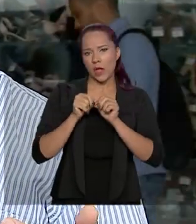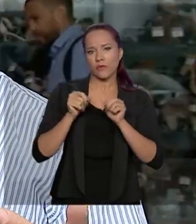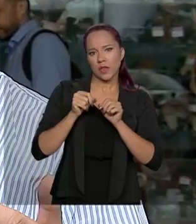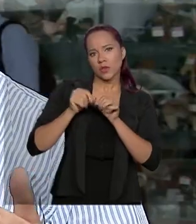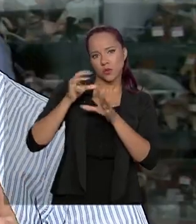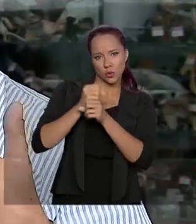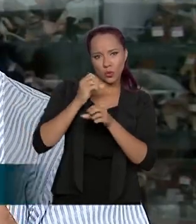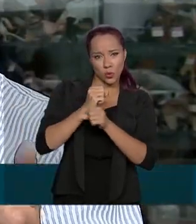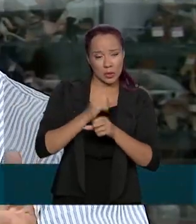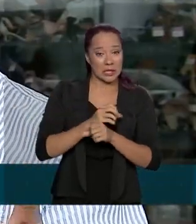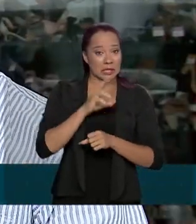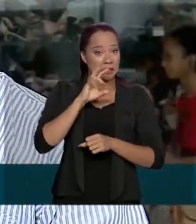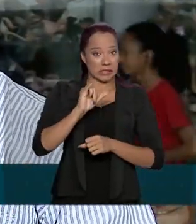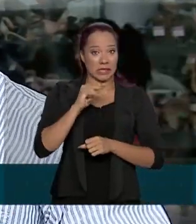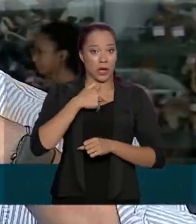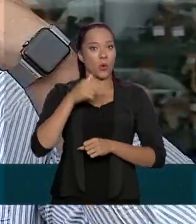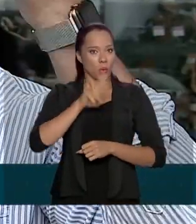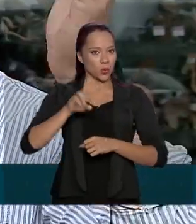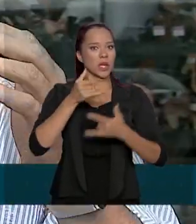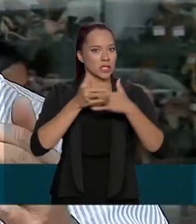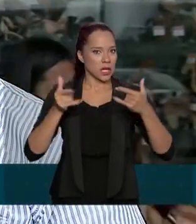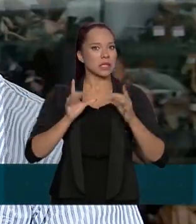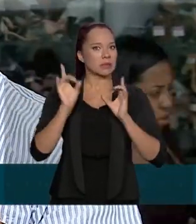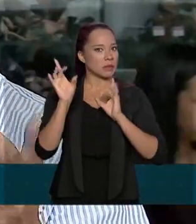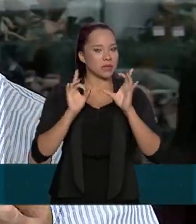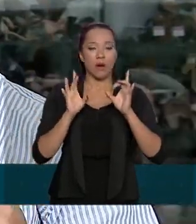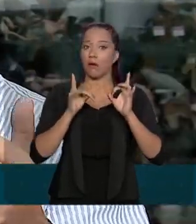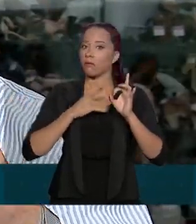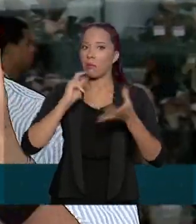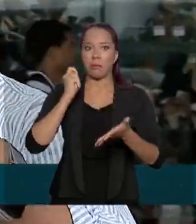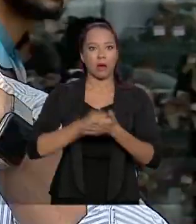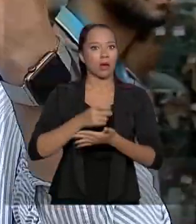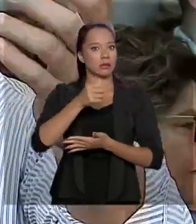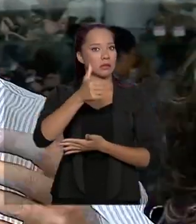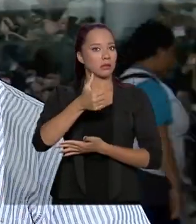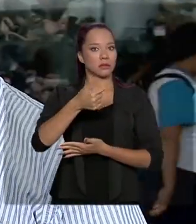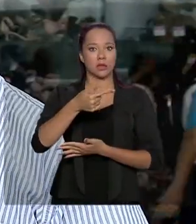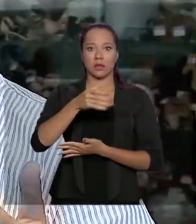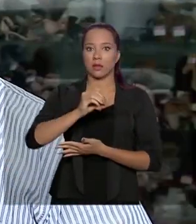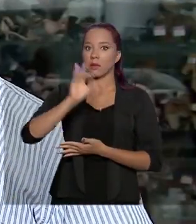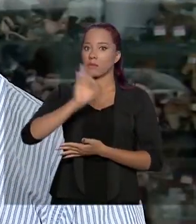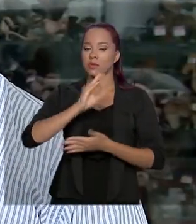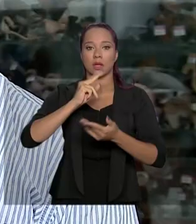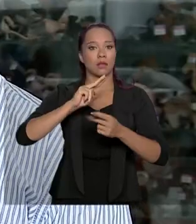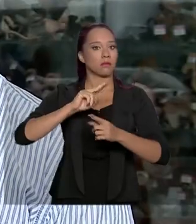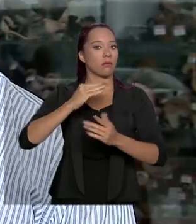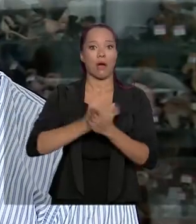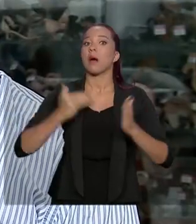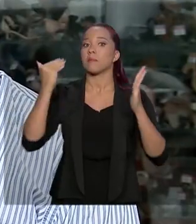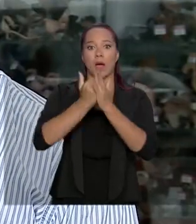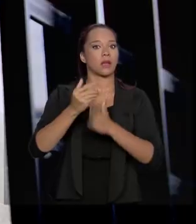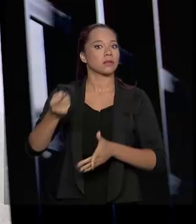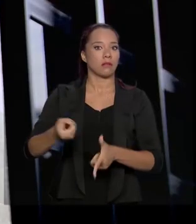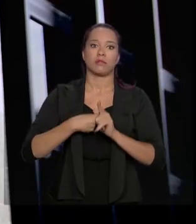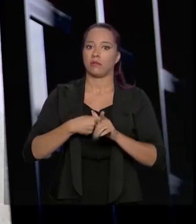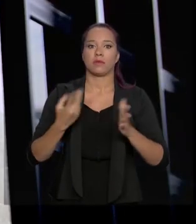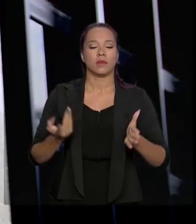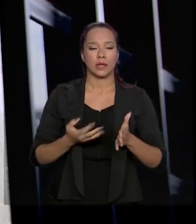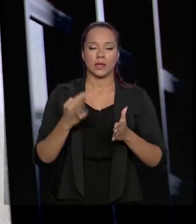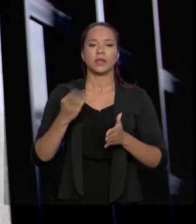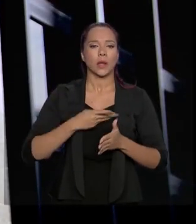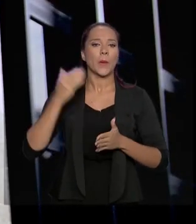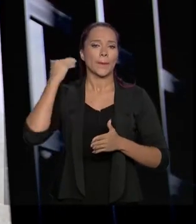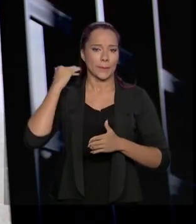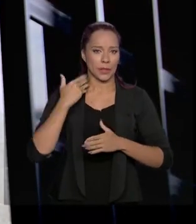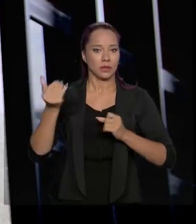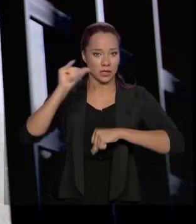se eu utilizar o cheque especial eu chego a pagar até 170% da minha dívida num ano, então não vale a pena. Segundo o